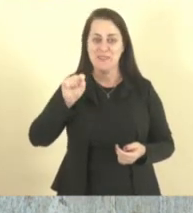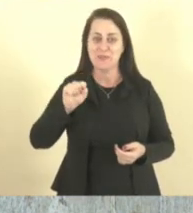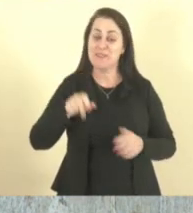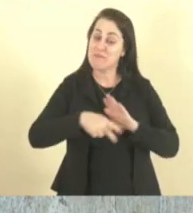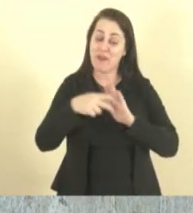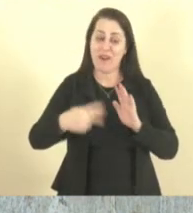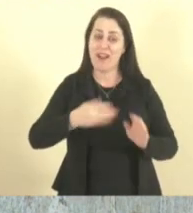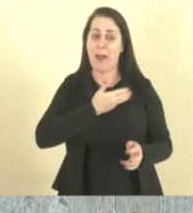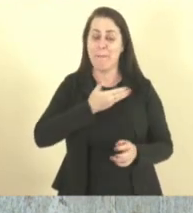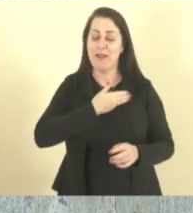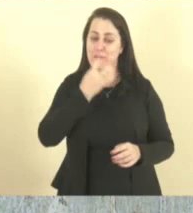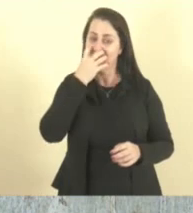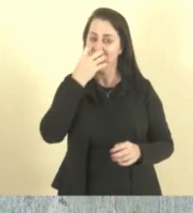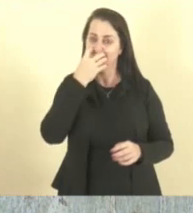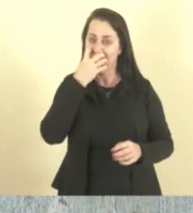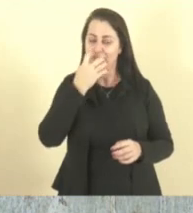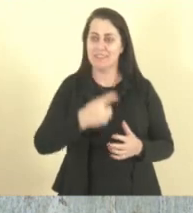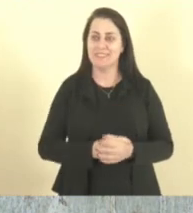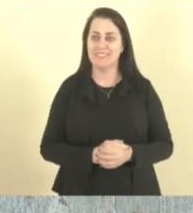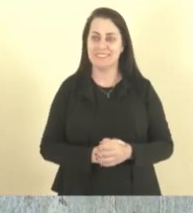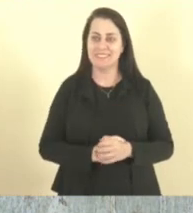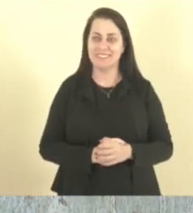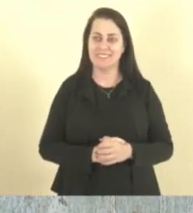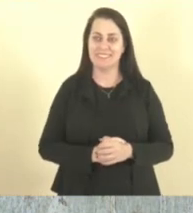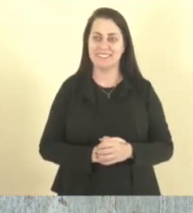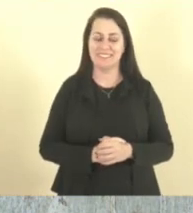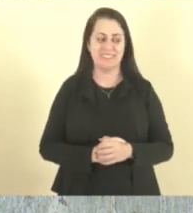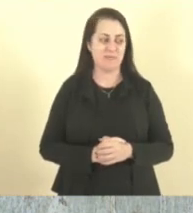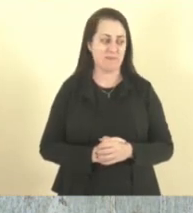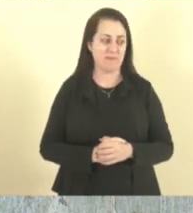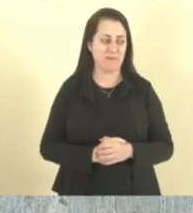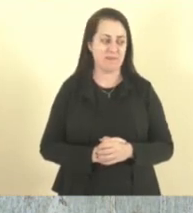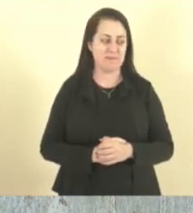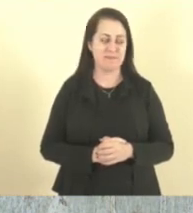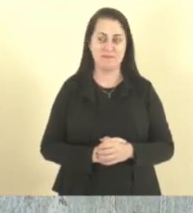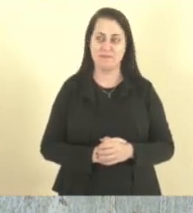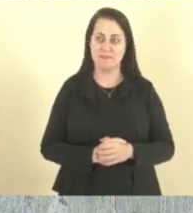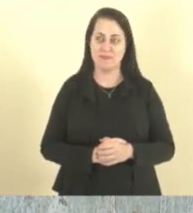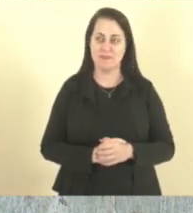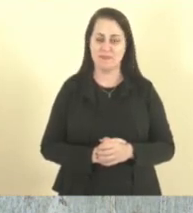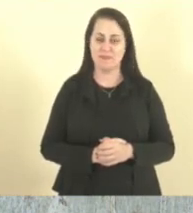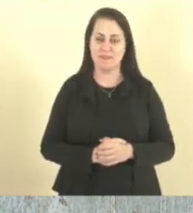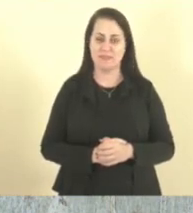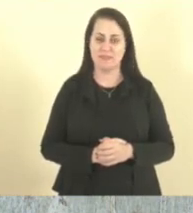É? Como que é isso? É isso mesmo.